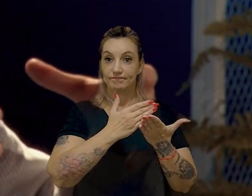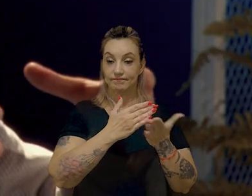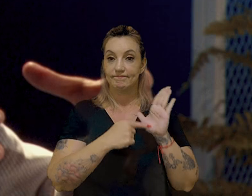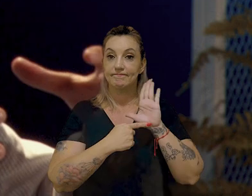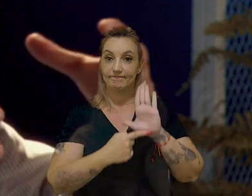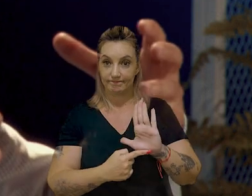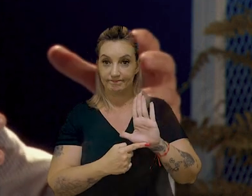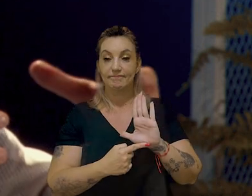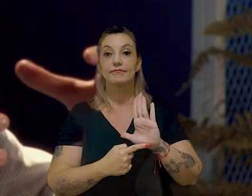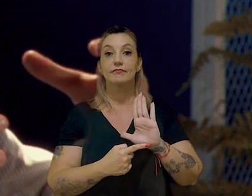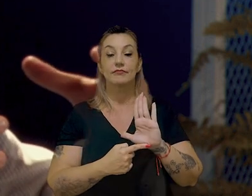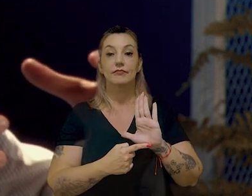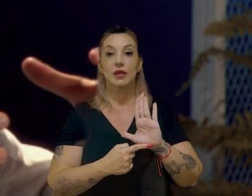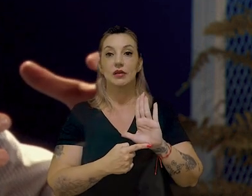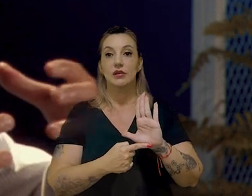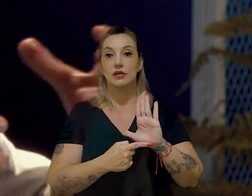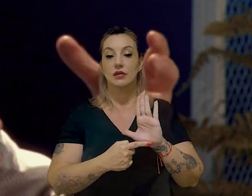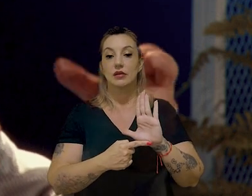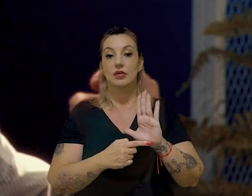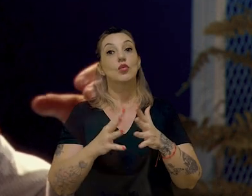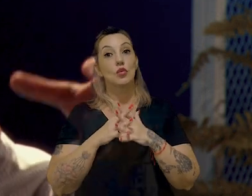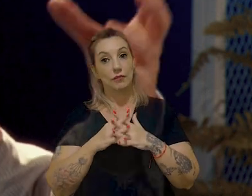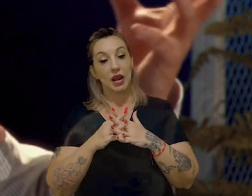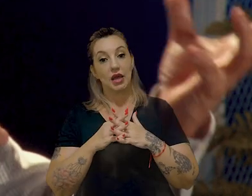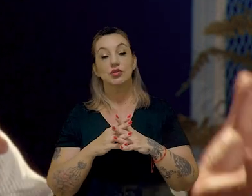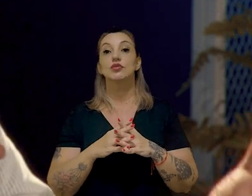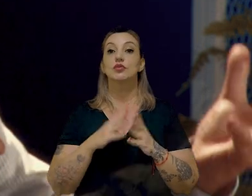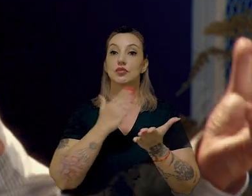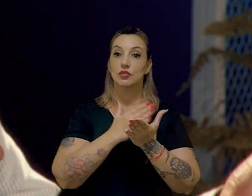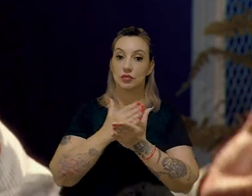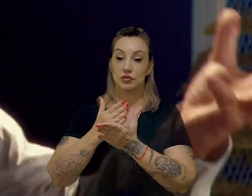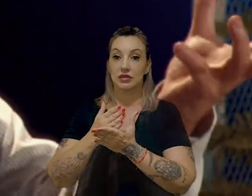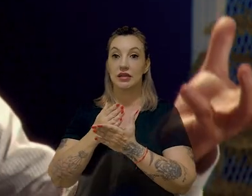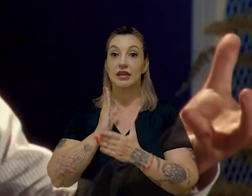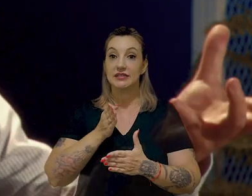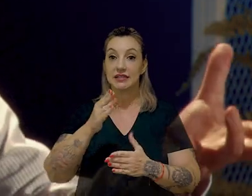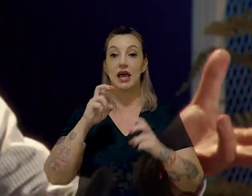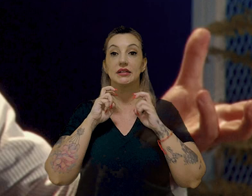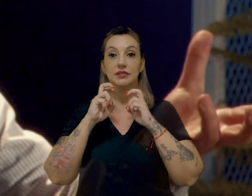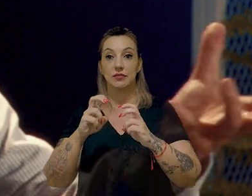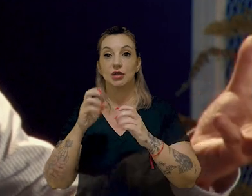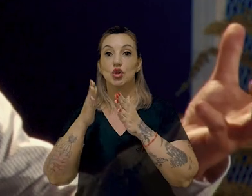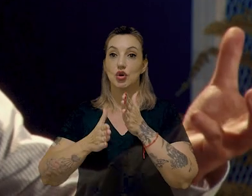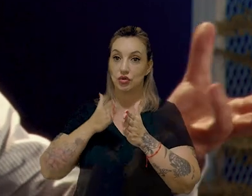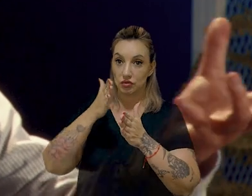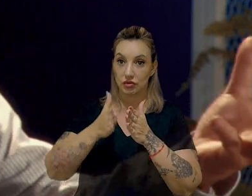muito complexo, um portfólio de estradas, metrôs, trens